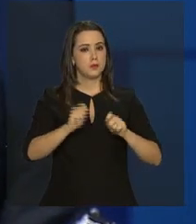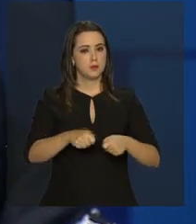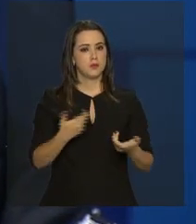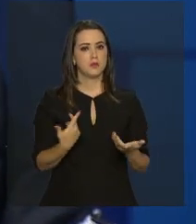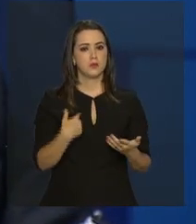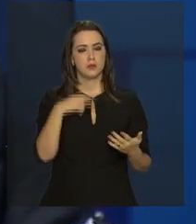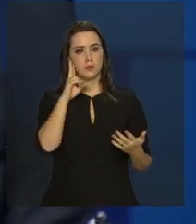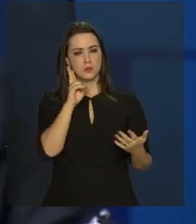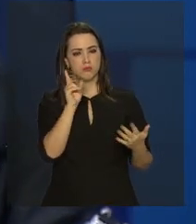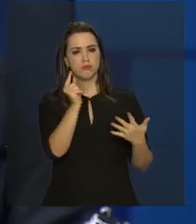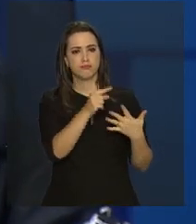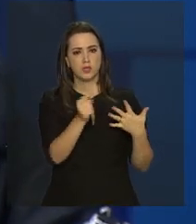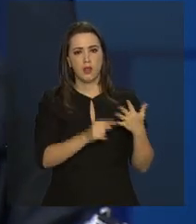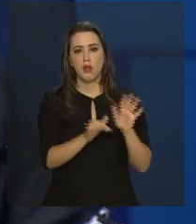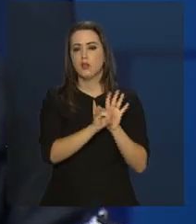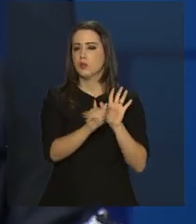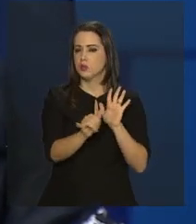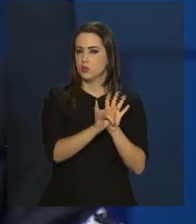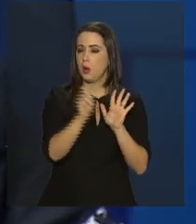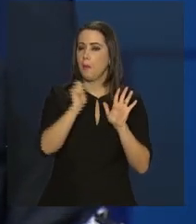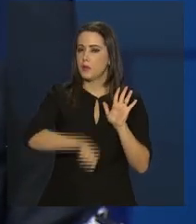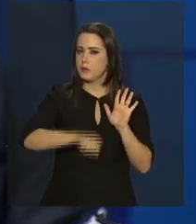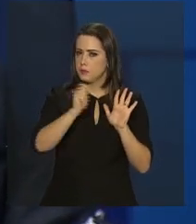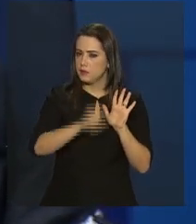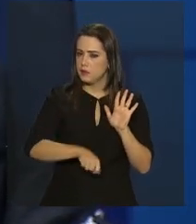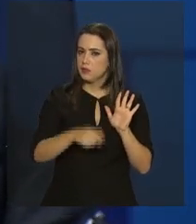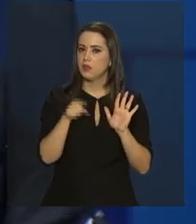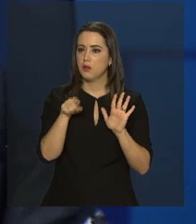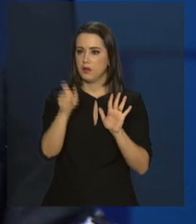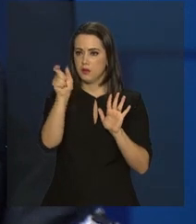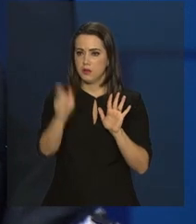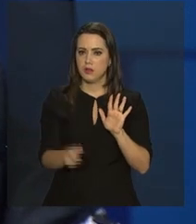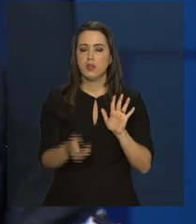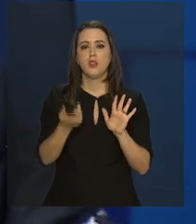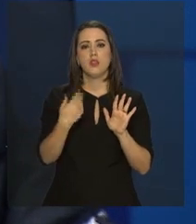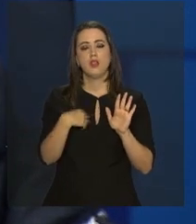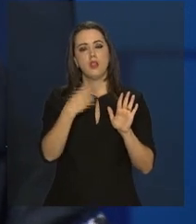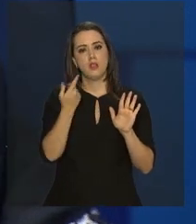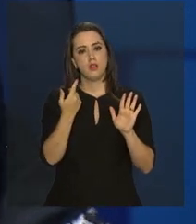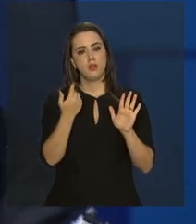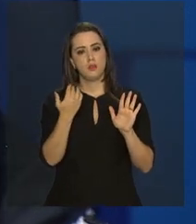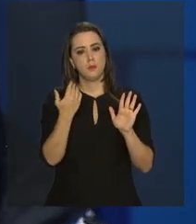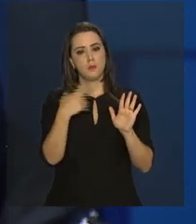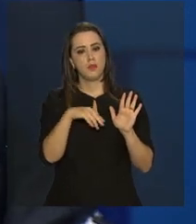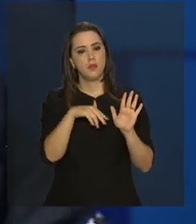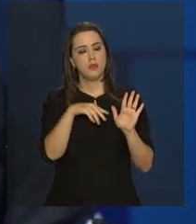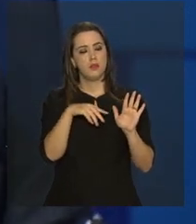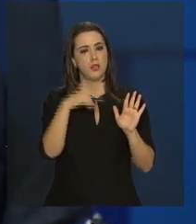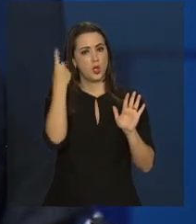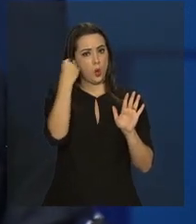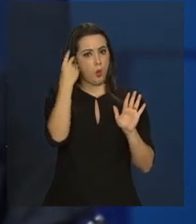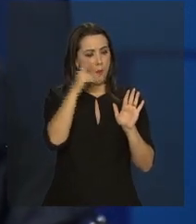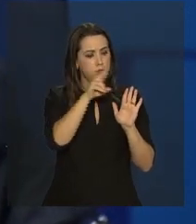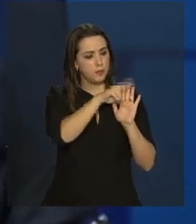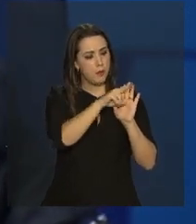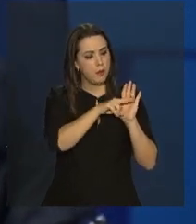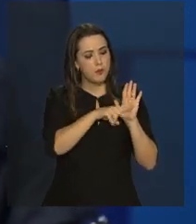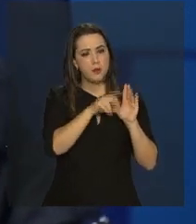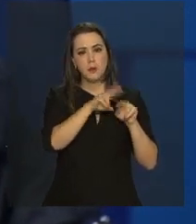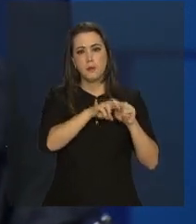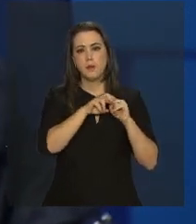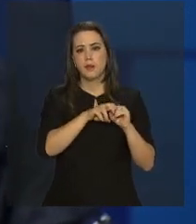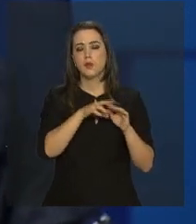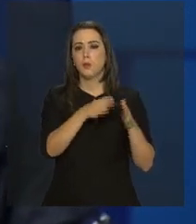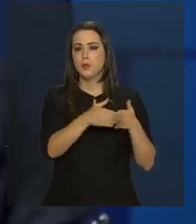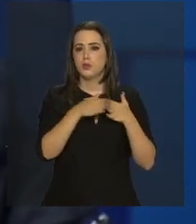previstas no edital que permitem que ele regularize a sua situação por meio de